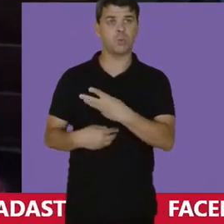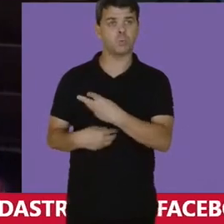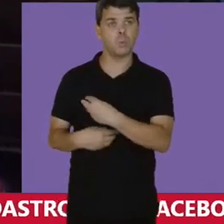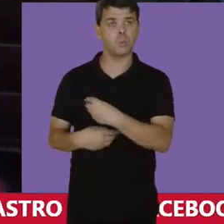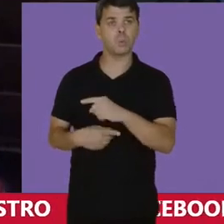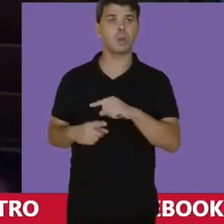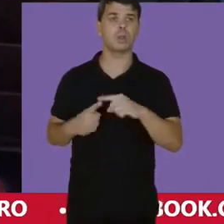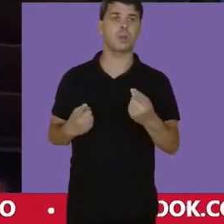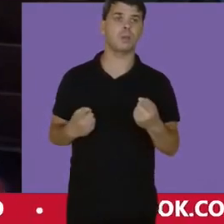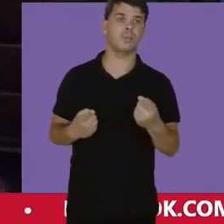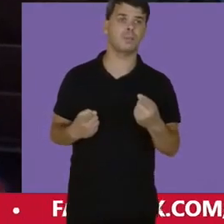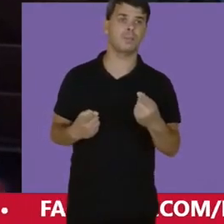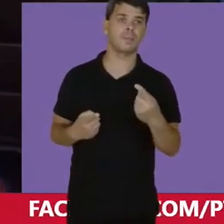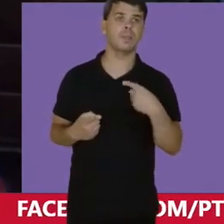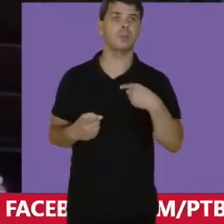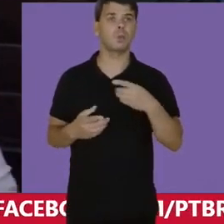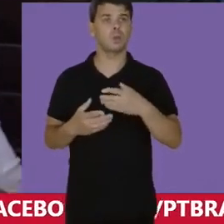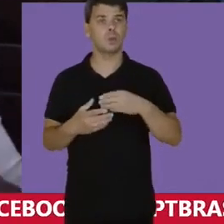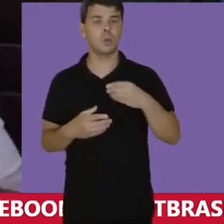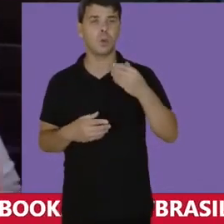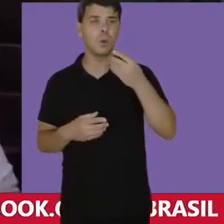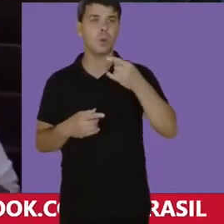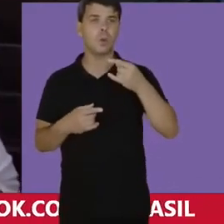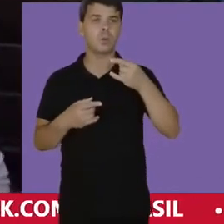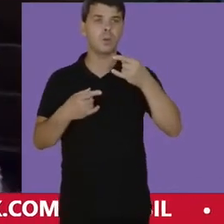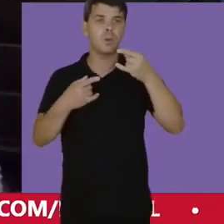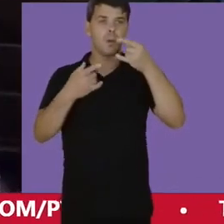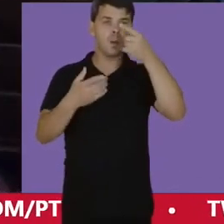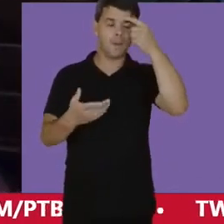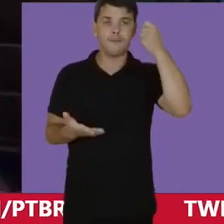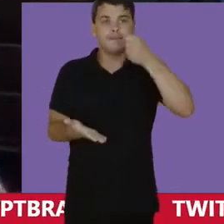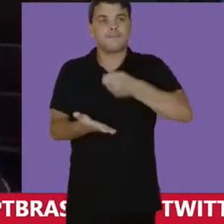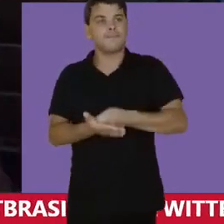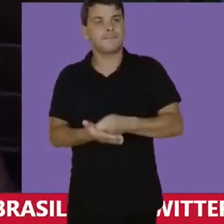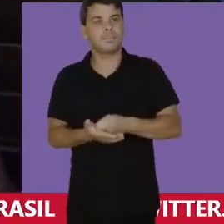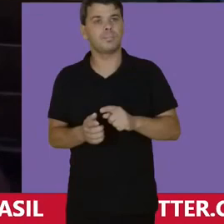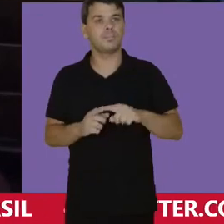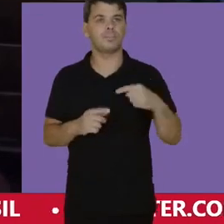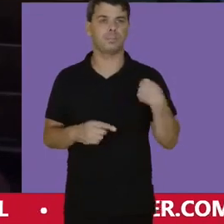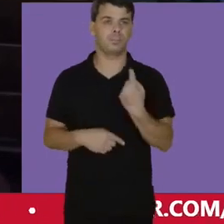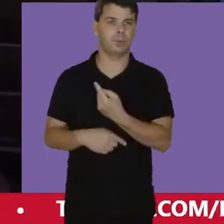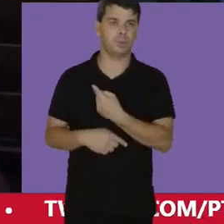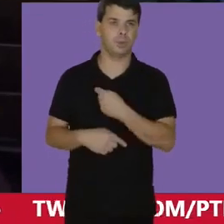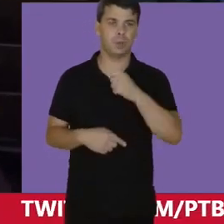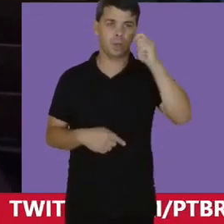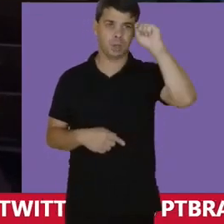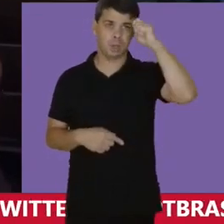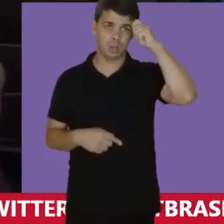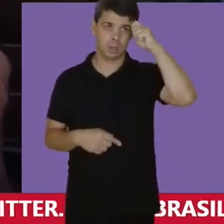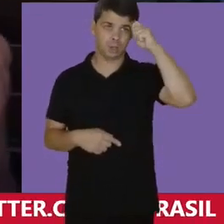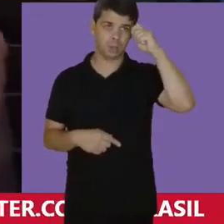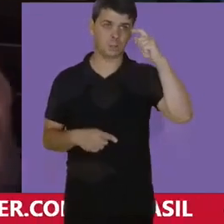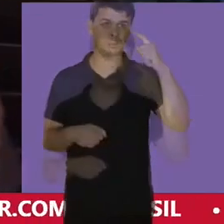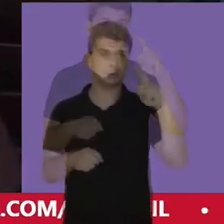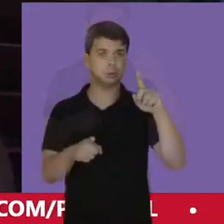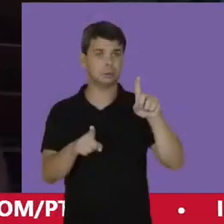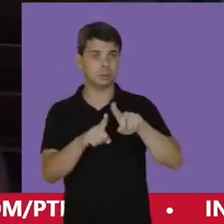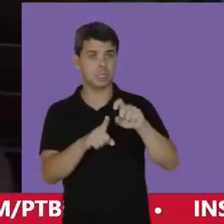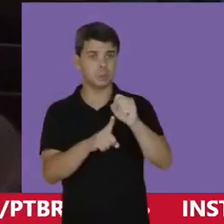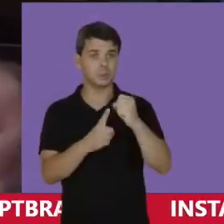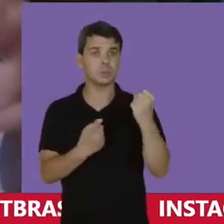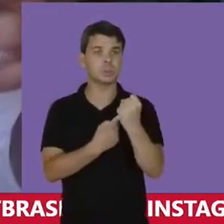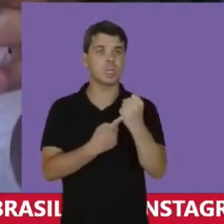filhos do patrão e da patroa Então a gente tem, de fato, no racismo e na